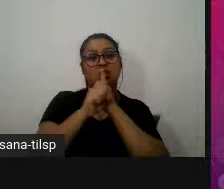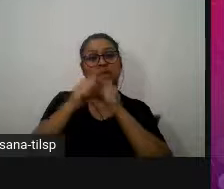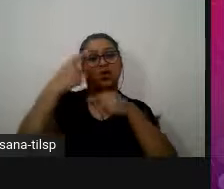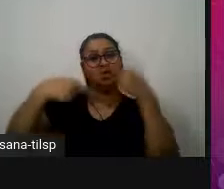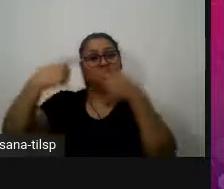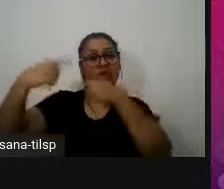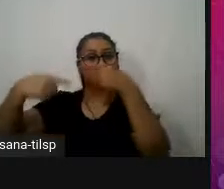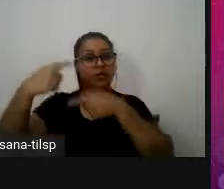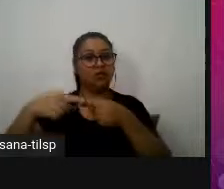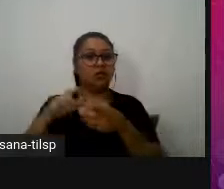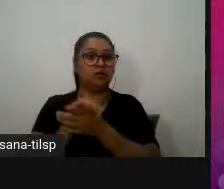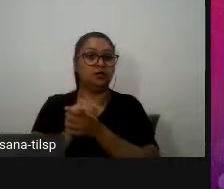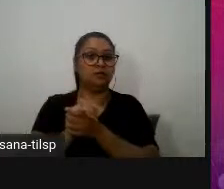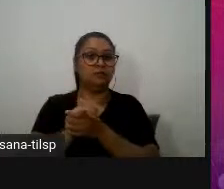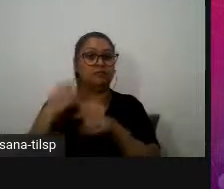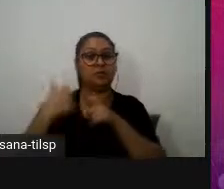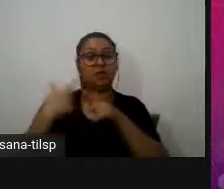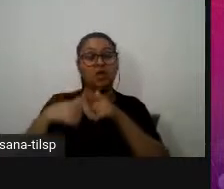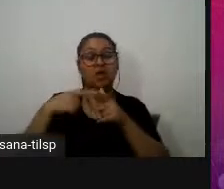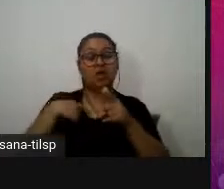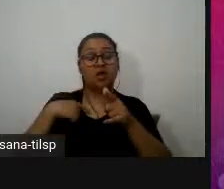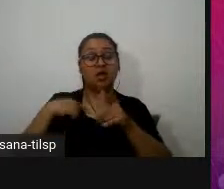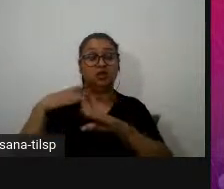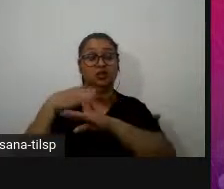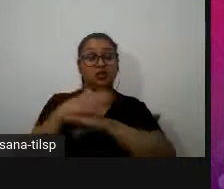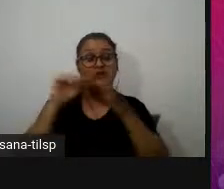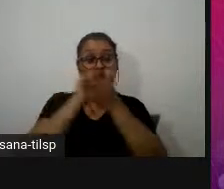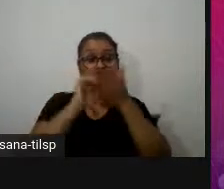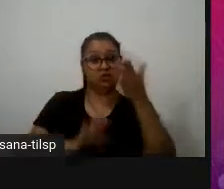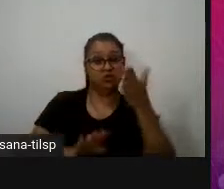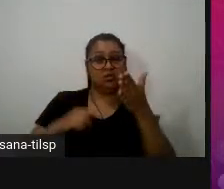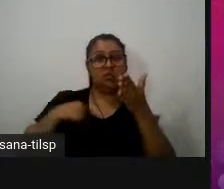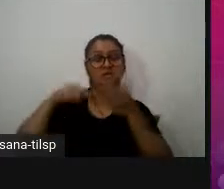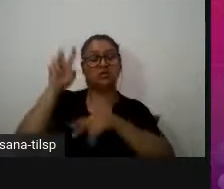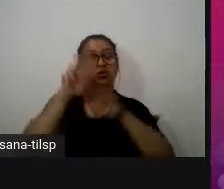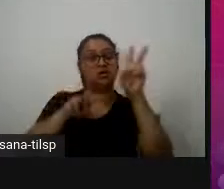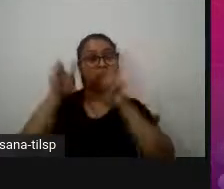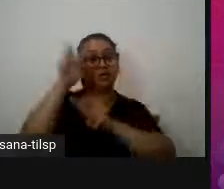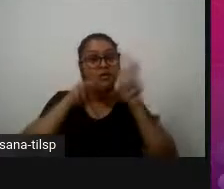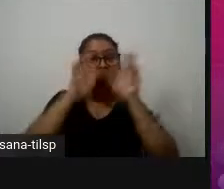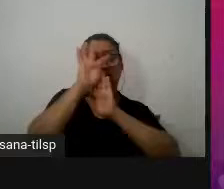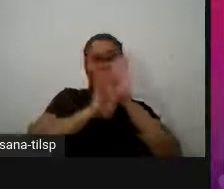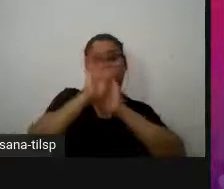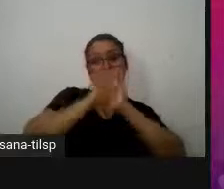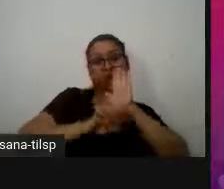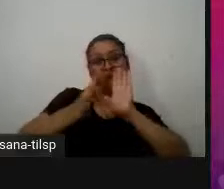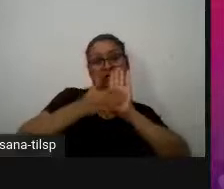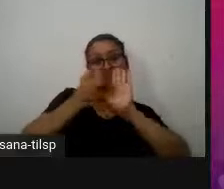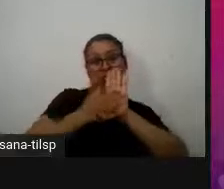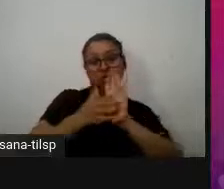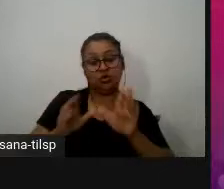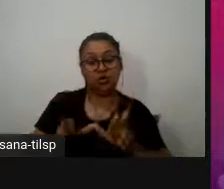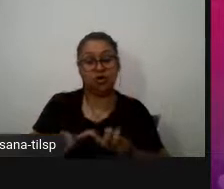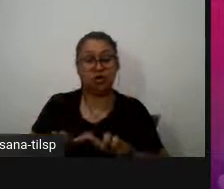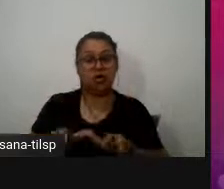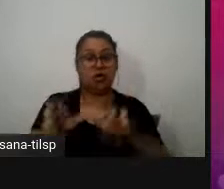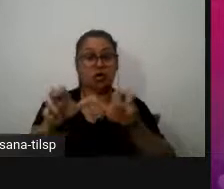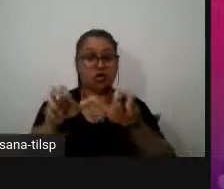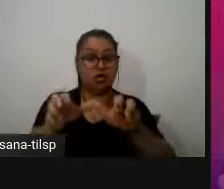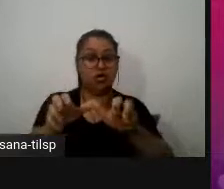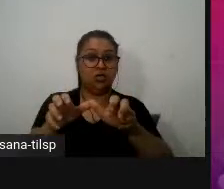nomeadamente a partir das atividades centradas na observação sempre de textos concretos a análise destes textos